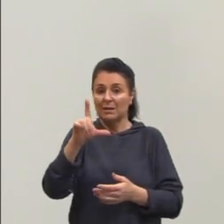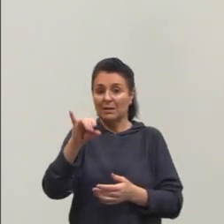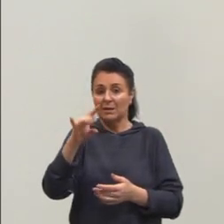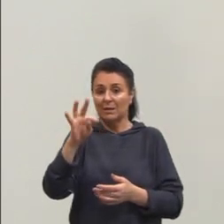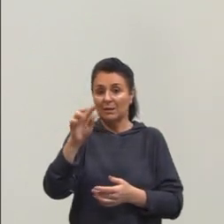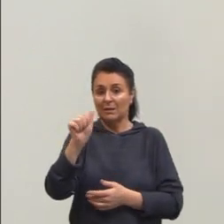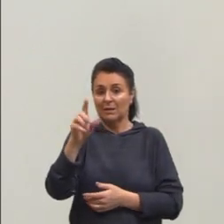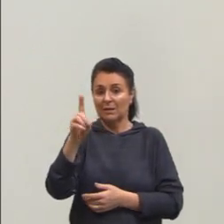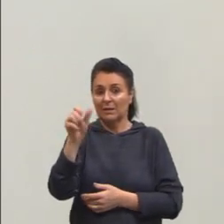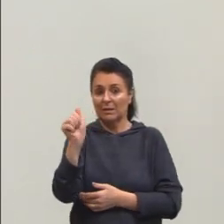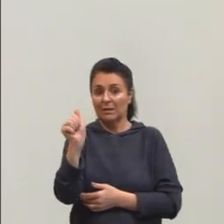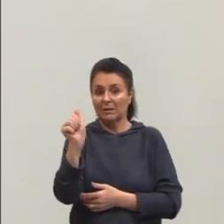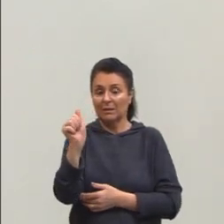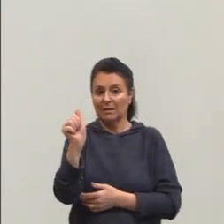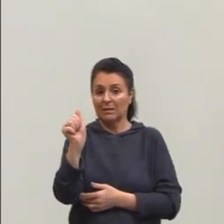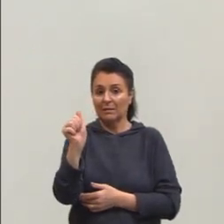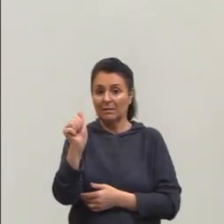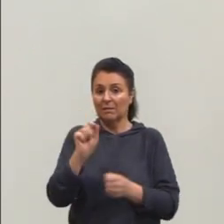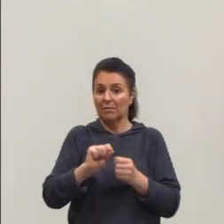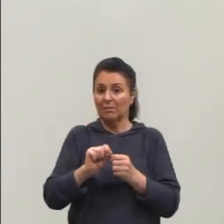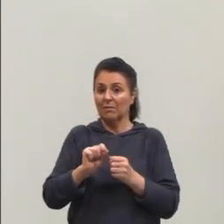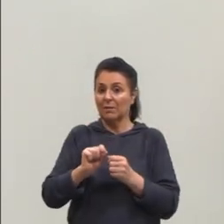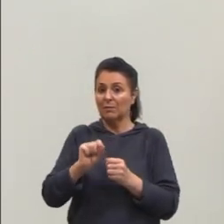é o seguinte, vamos lá de novo,